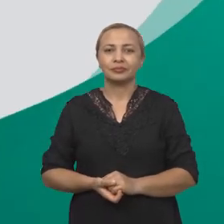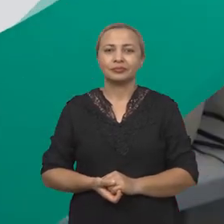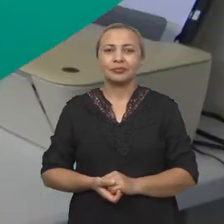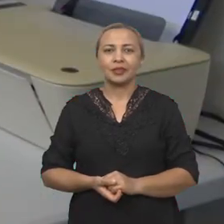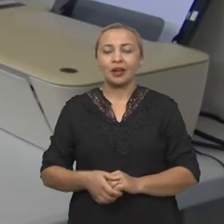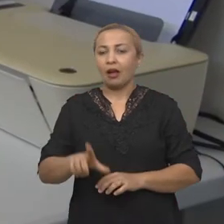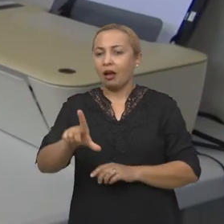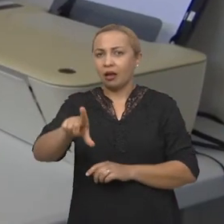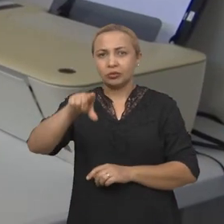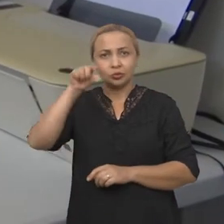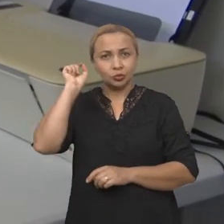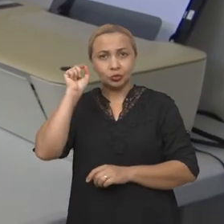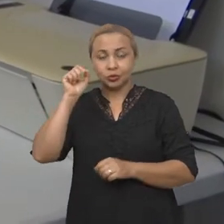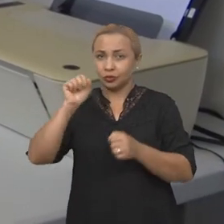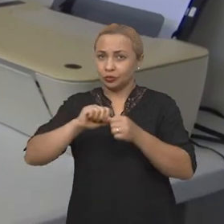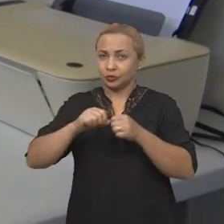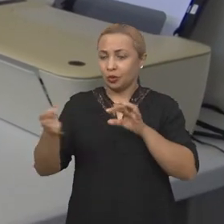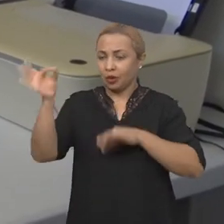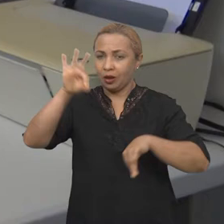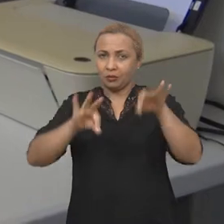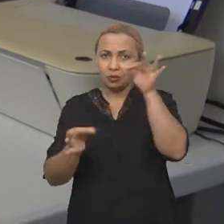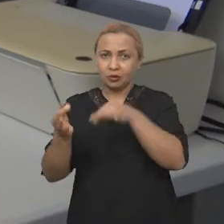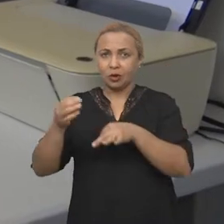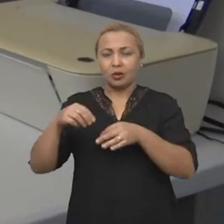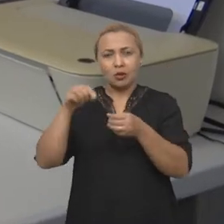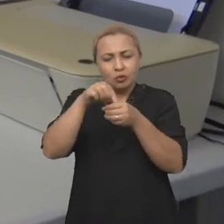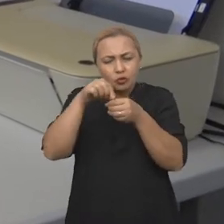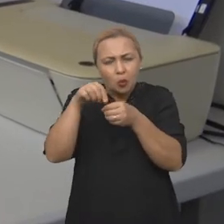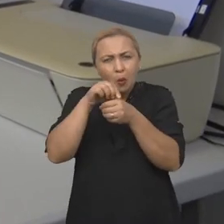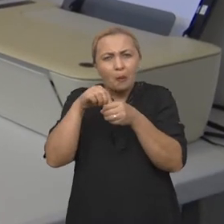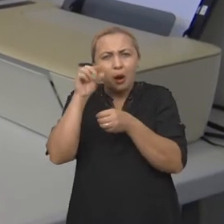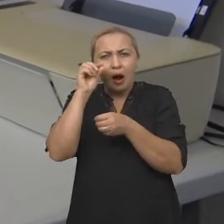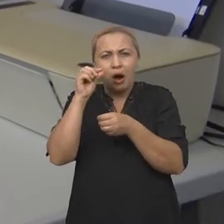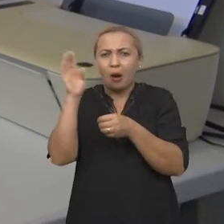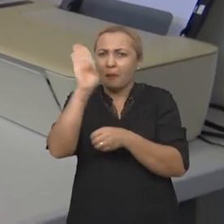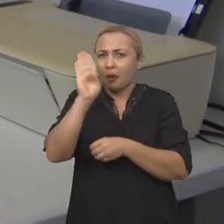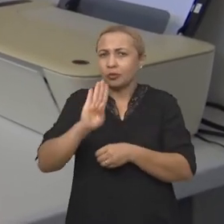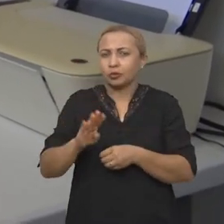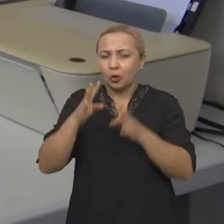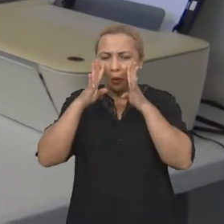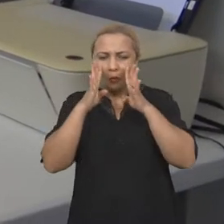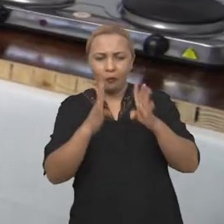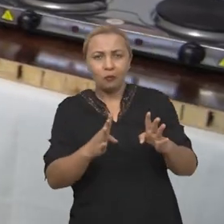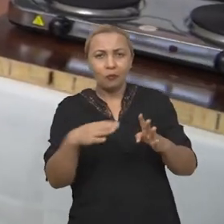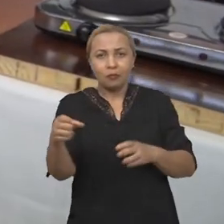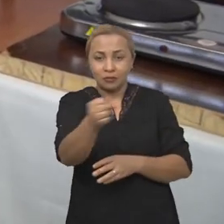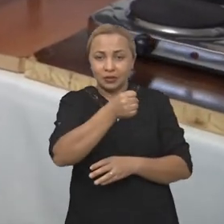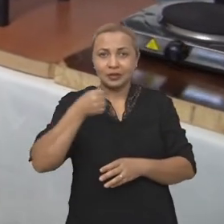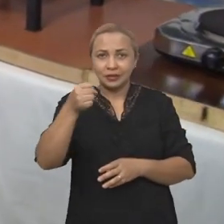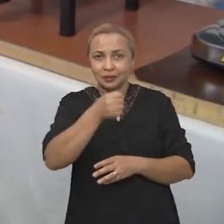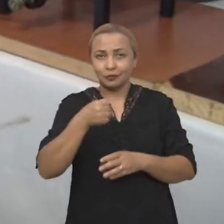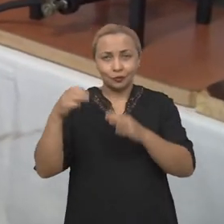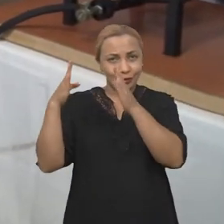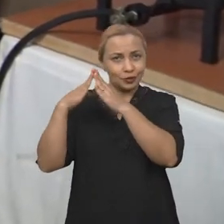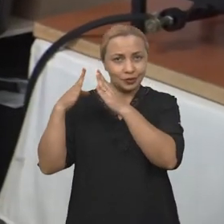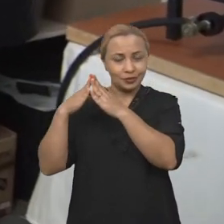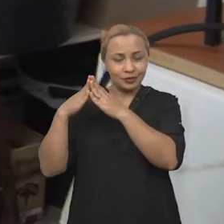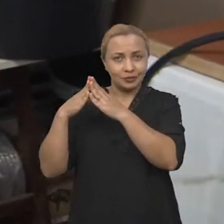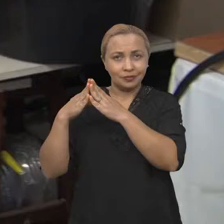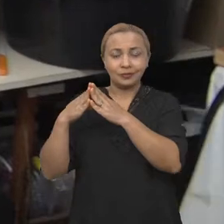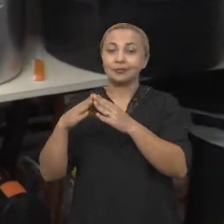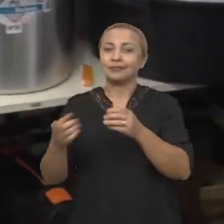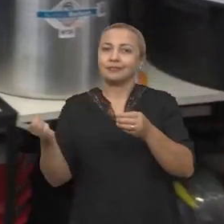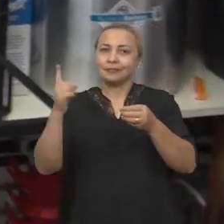A decisão de ter criado o laboratório de microbiologia com foco realmente na cerveja, na cerveja artesanal,